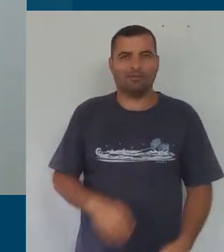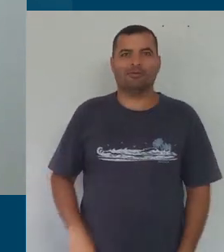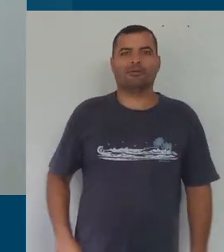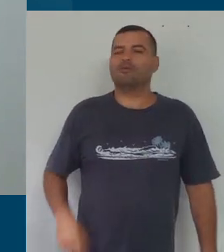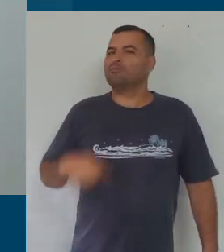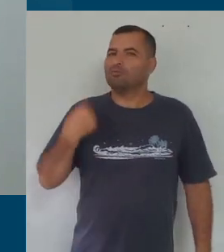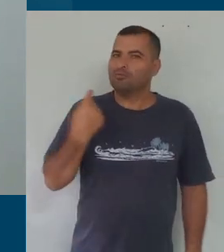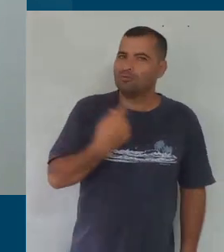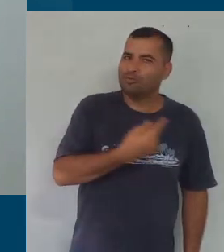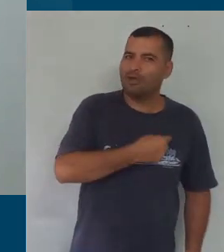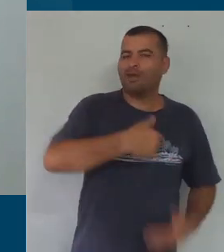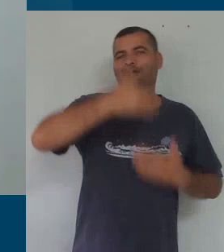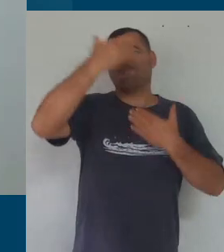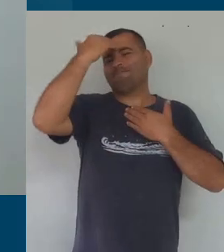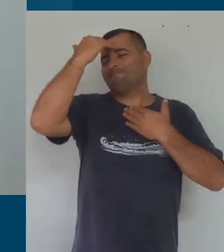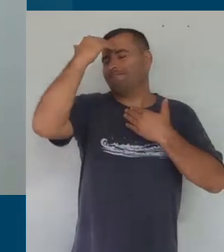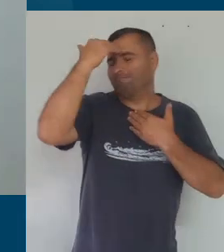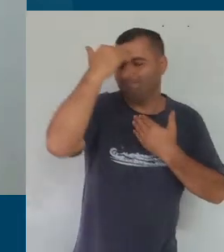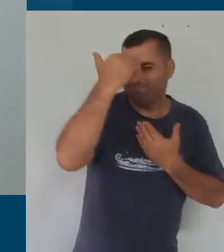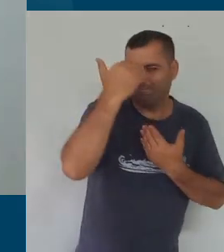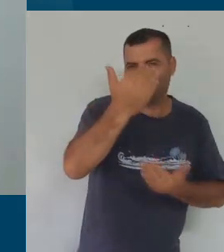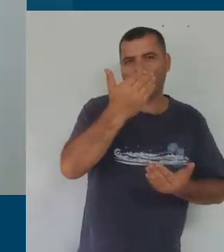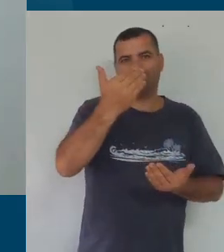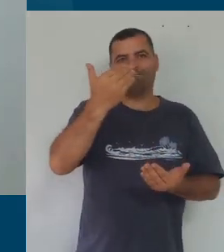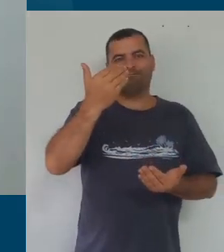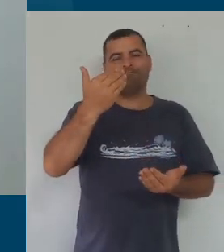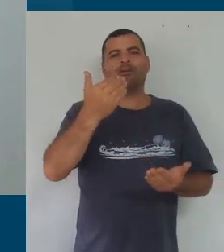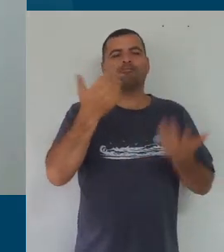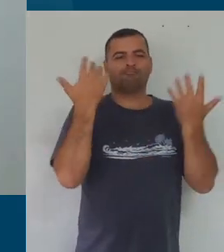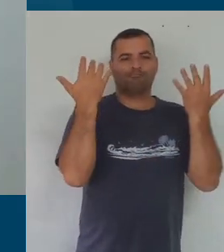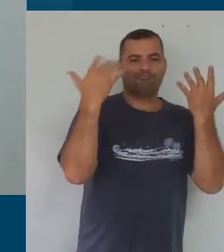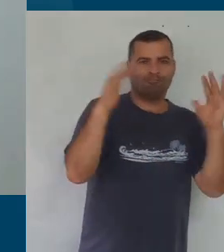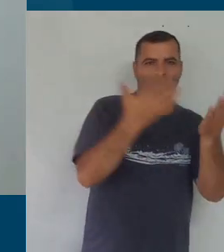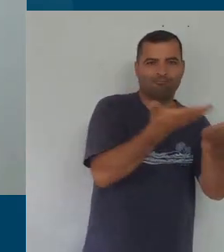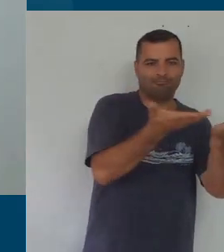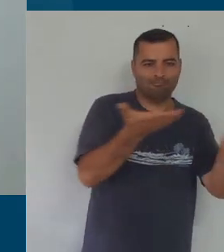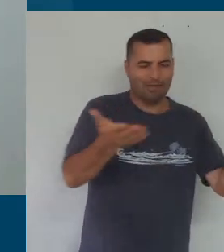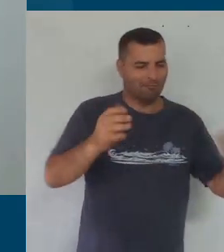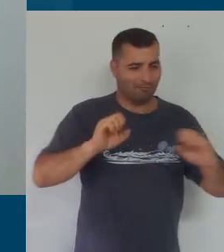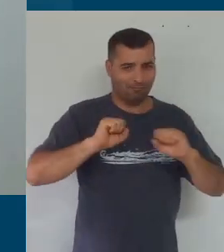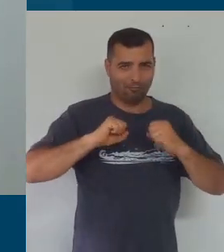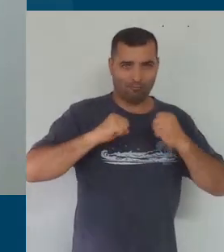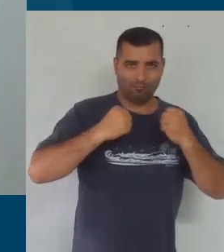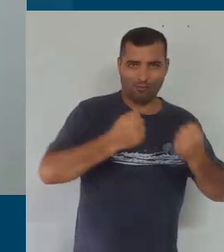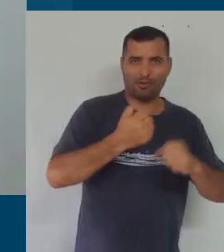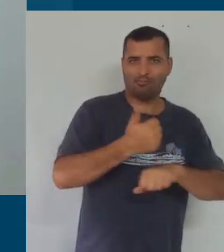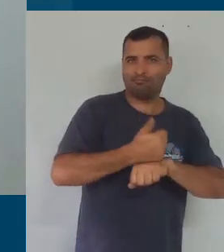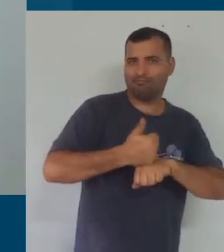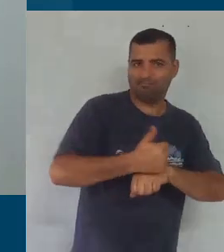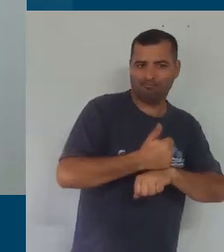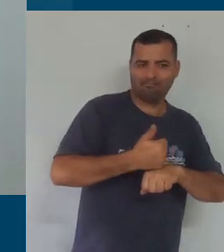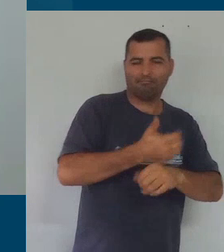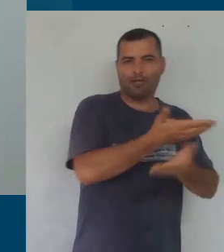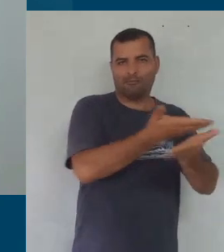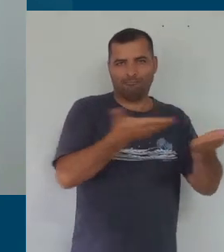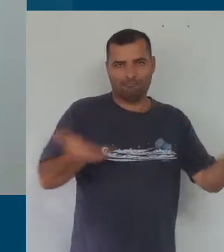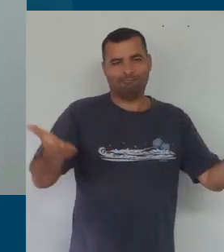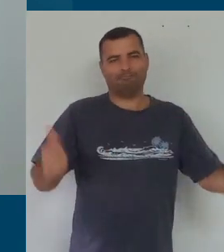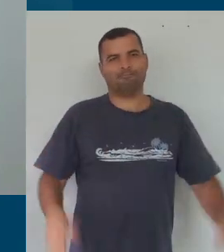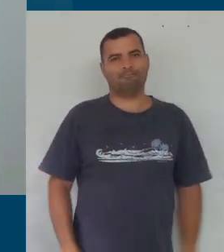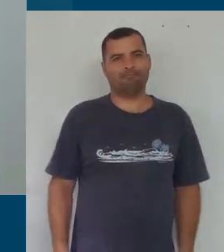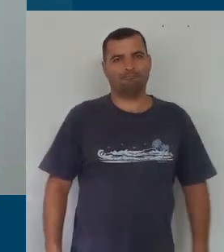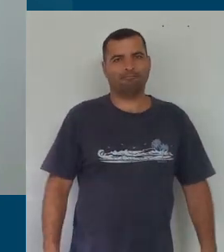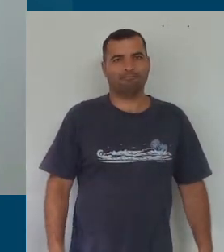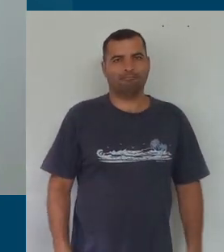agradecimento e o nosso reconhecimento da força e do profissionalismo dessa rede, diante de uma